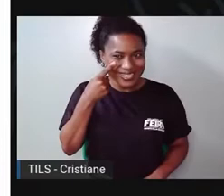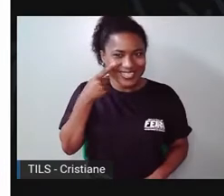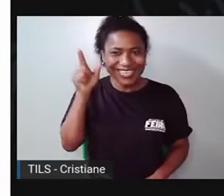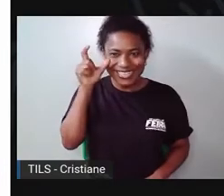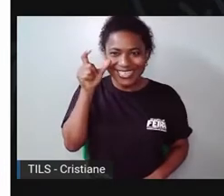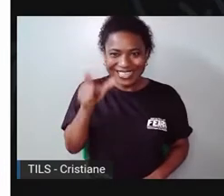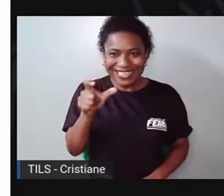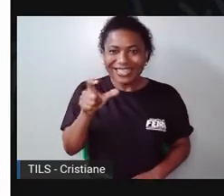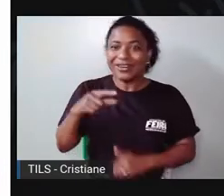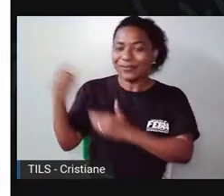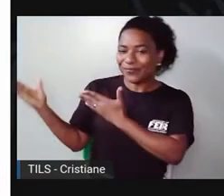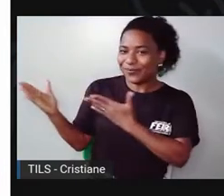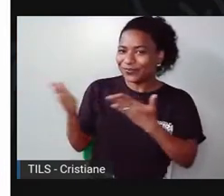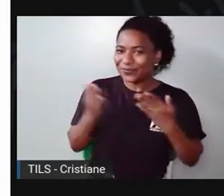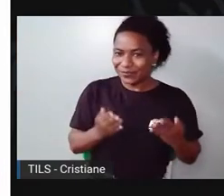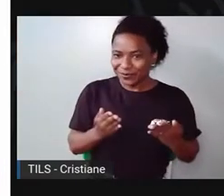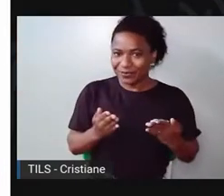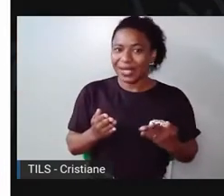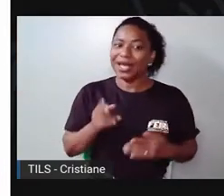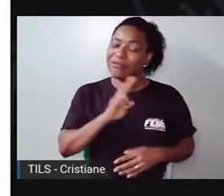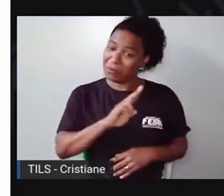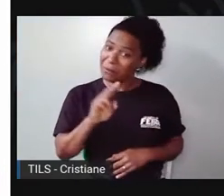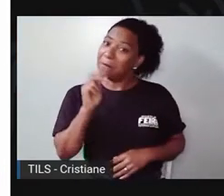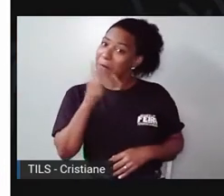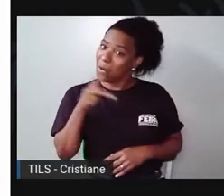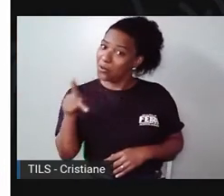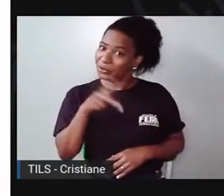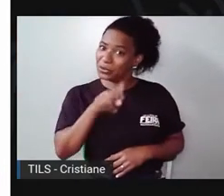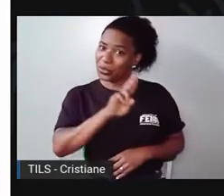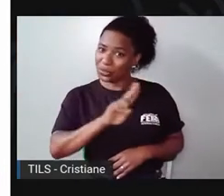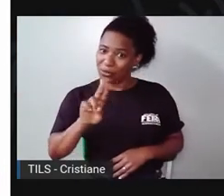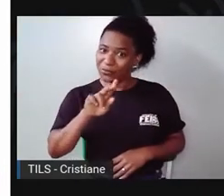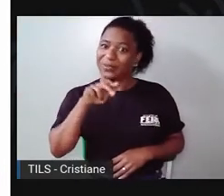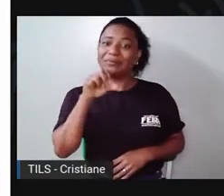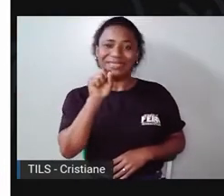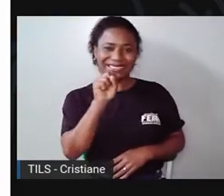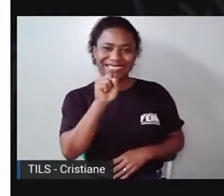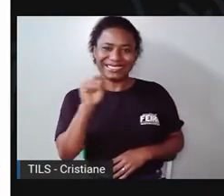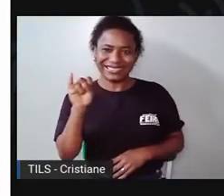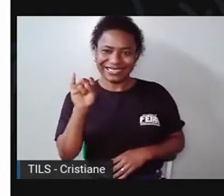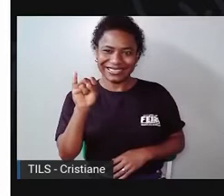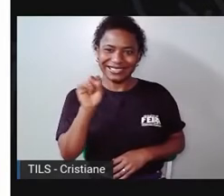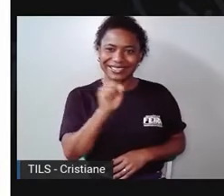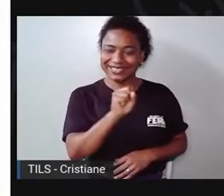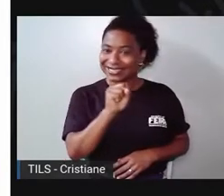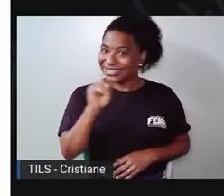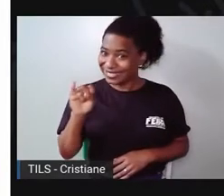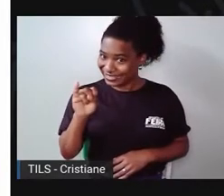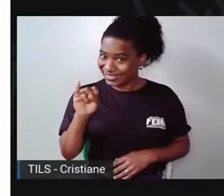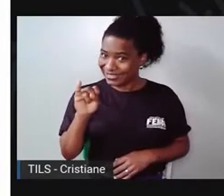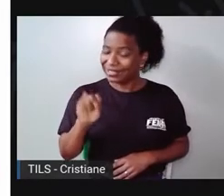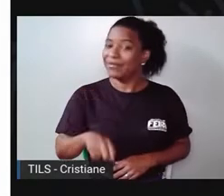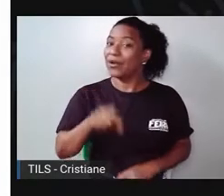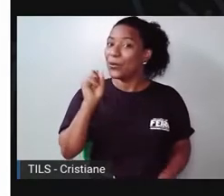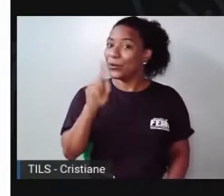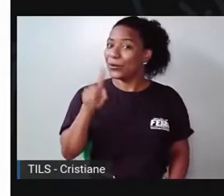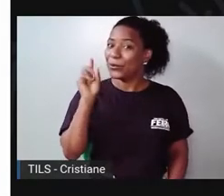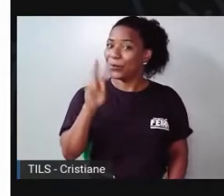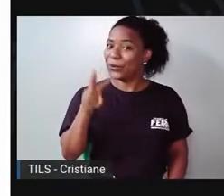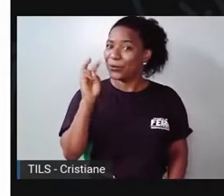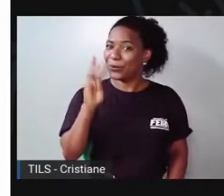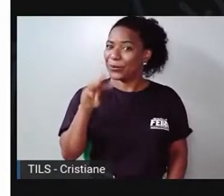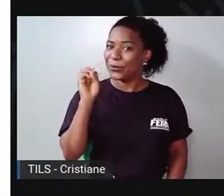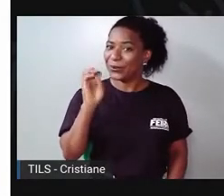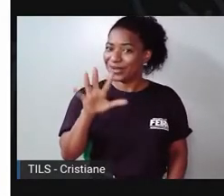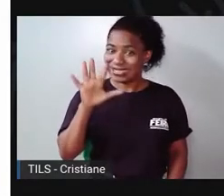me contou que a gente pode chamar ela de Procimeia. Procimeia. Só que para chamar a Procimeia, a gente vai contar até cinco e vai falar bem alto.